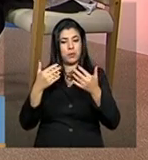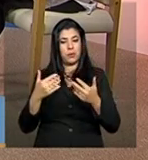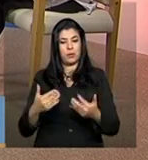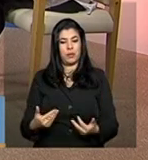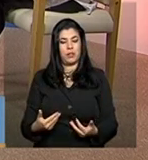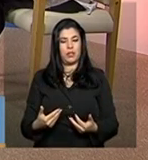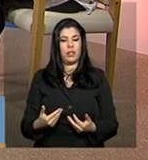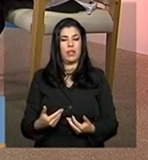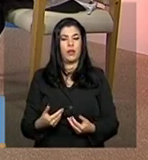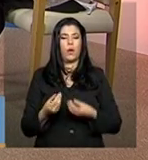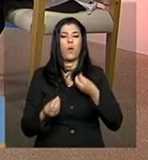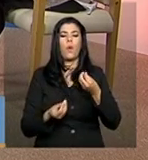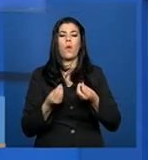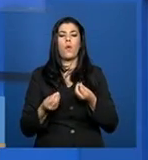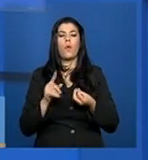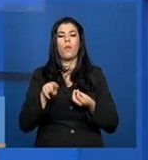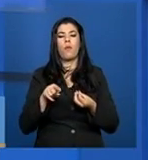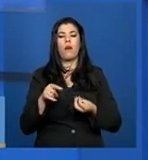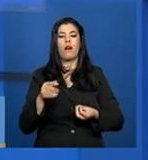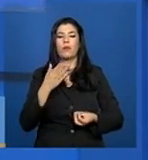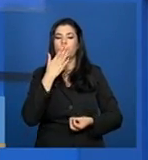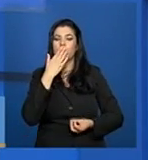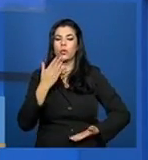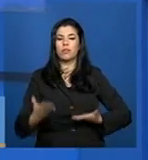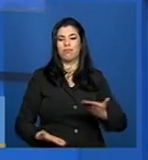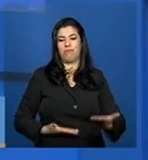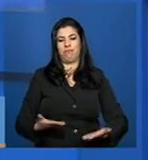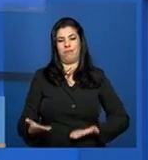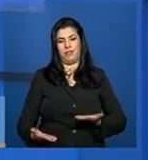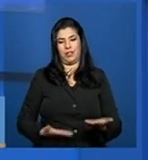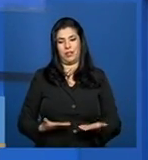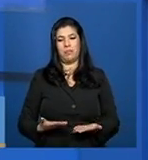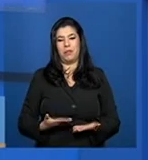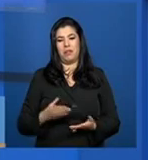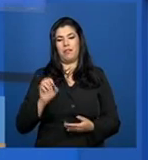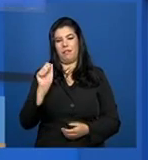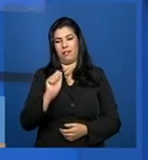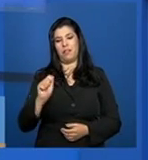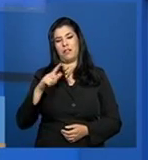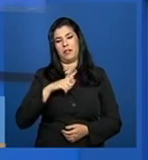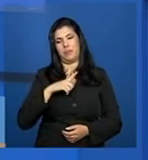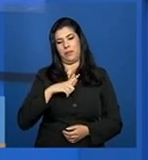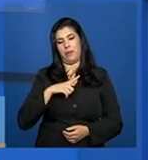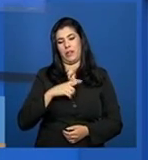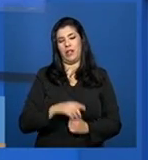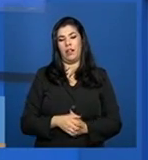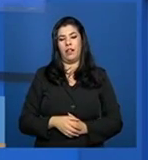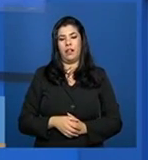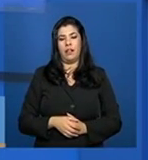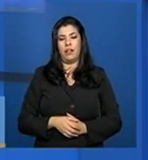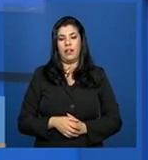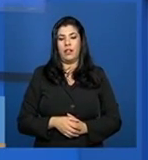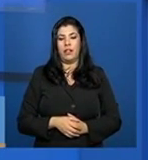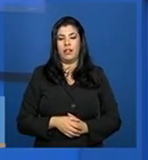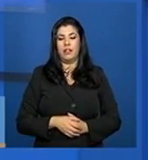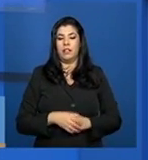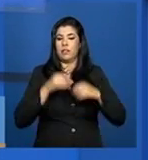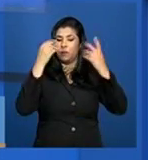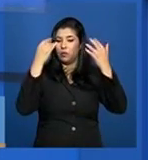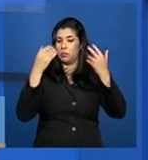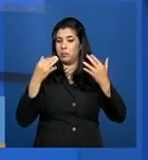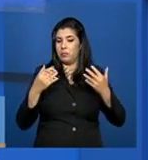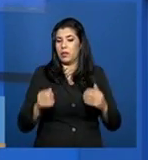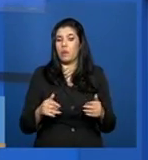forma de atendimento que essas entidades estão fazendo. É nessa sessão que é dito qual é o